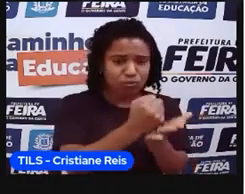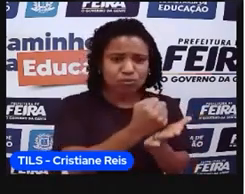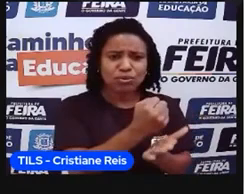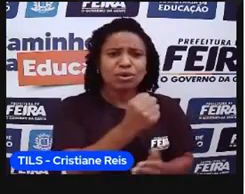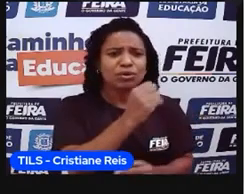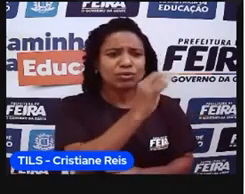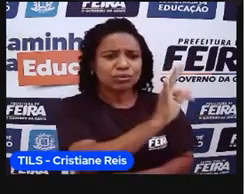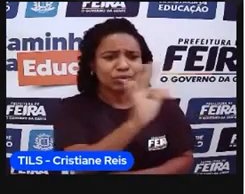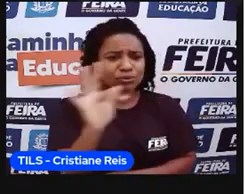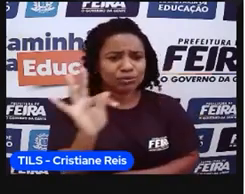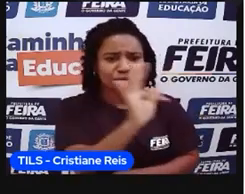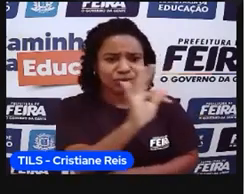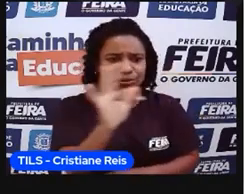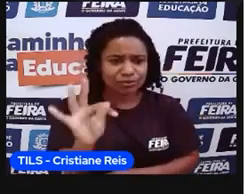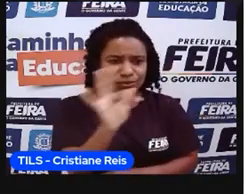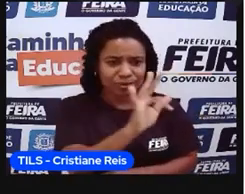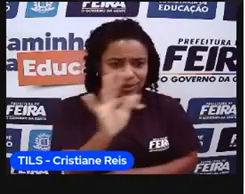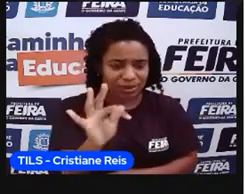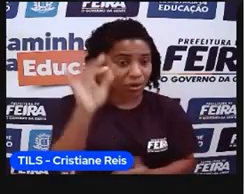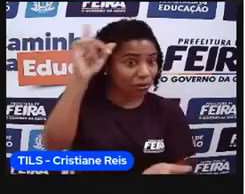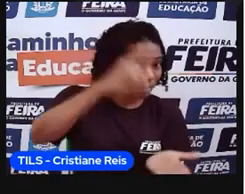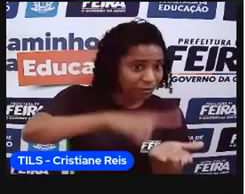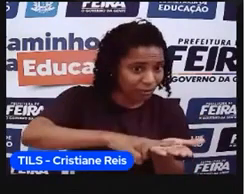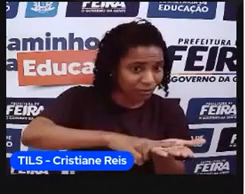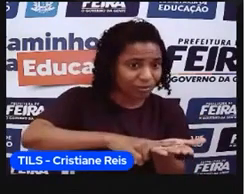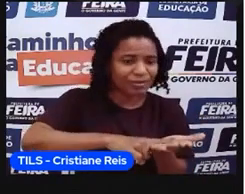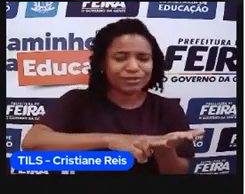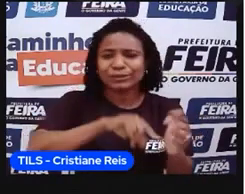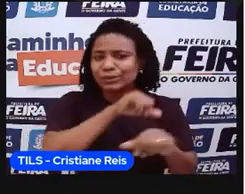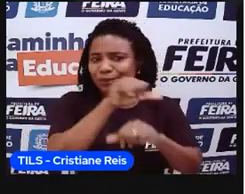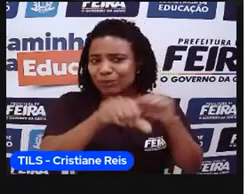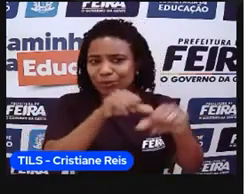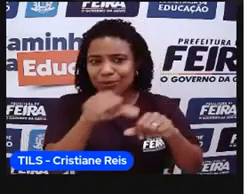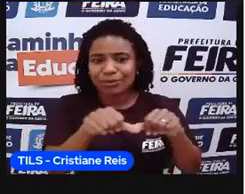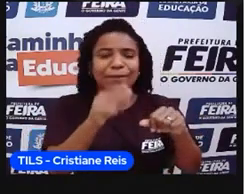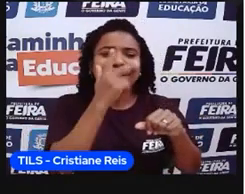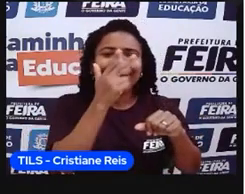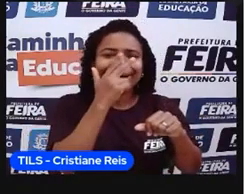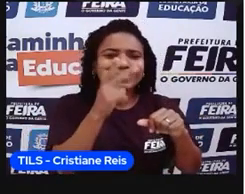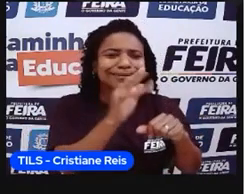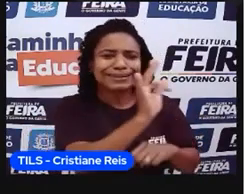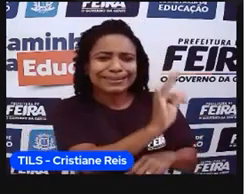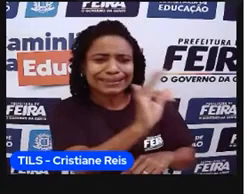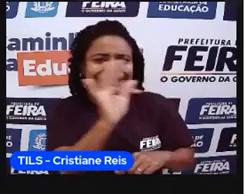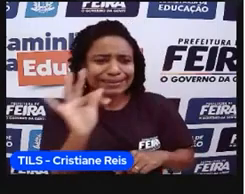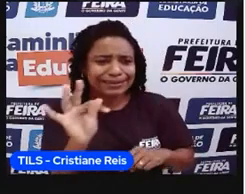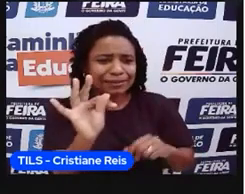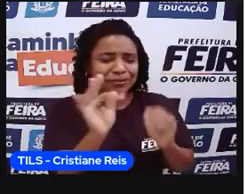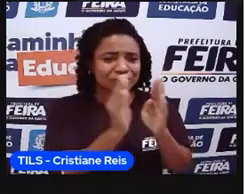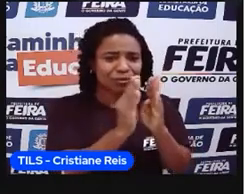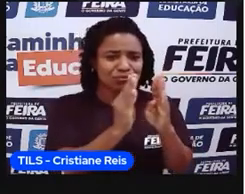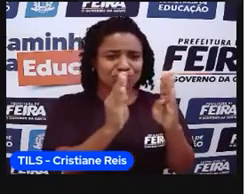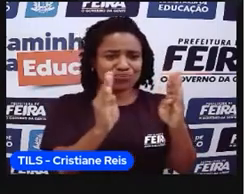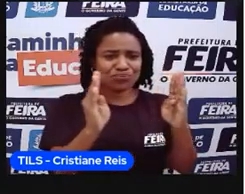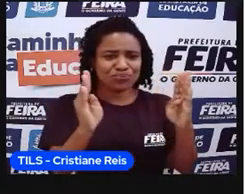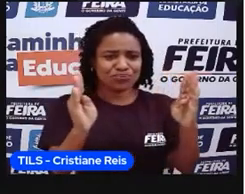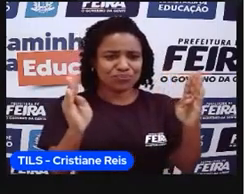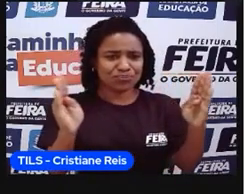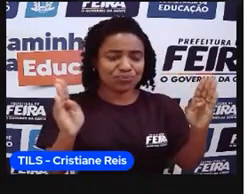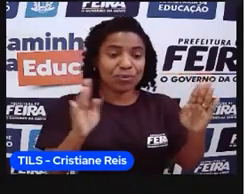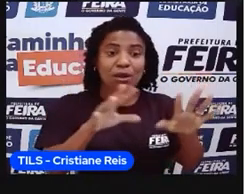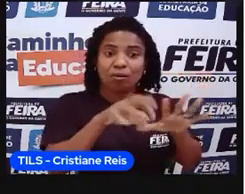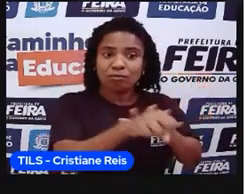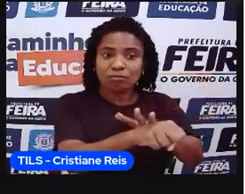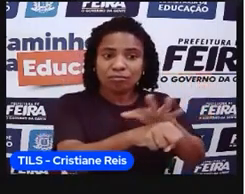e começasse o processo de pedir, né, anexação desse território. E aí eles conseguiram, né,